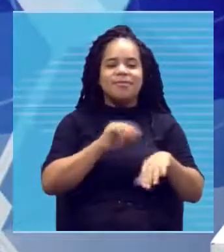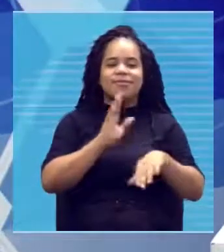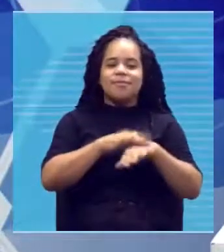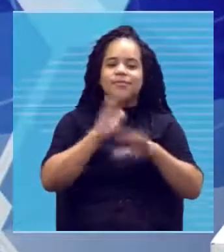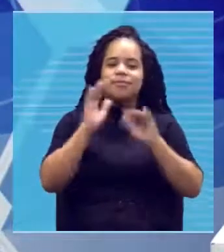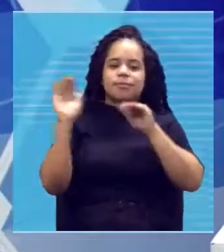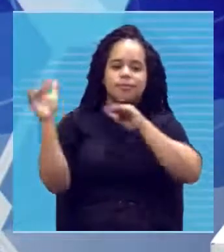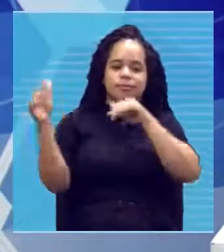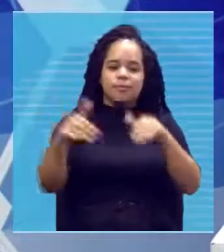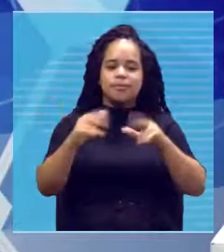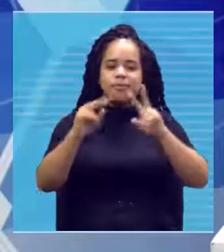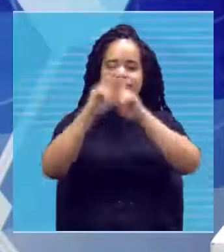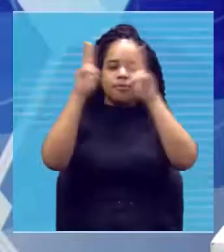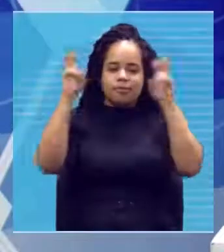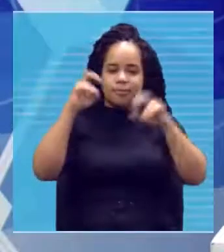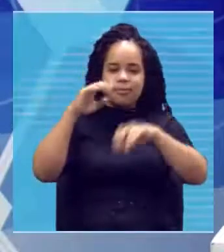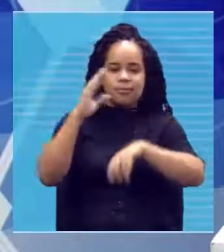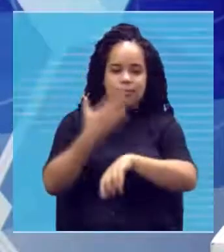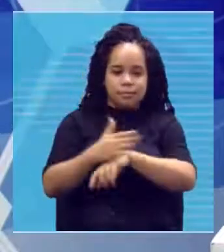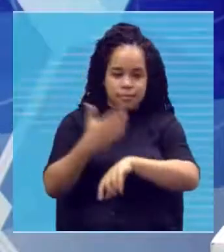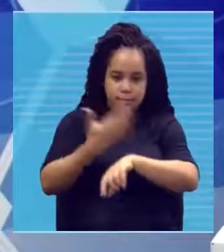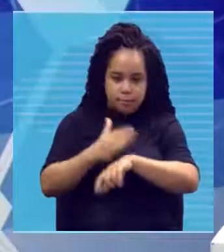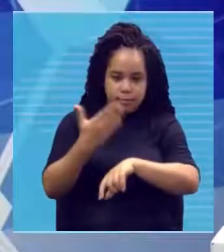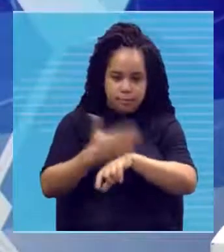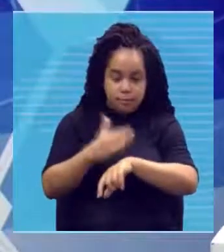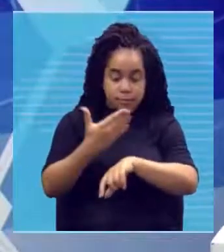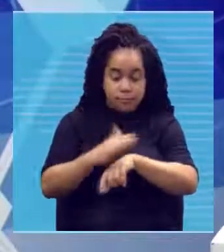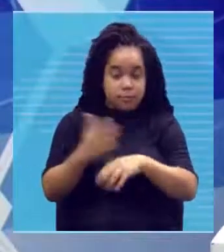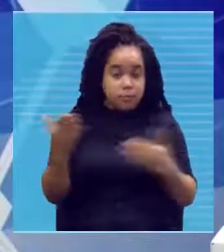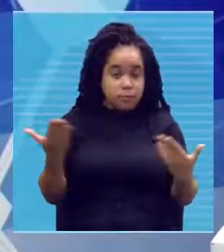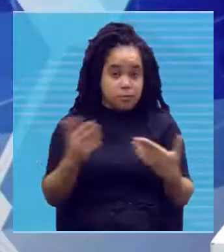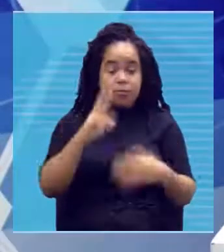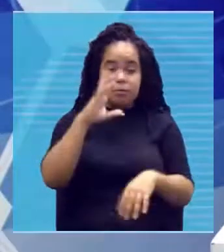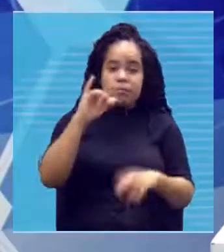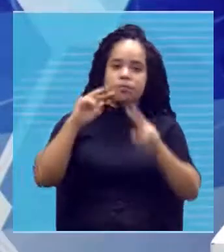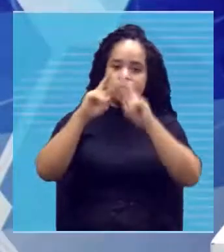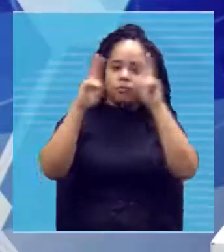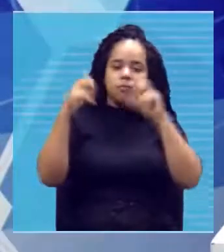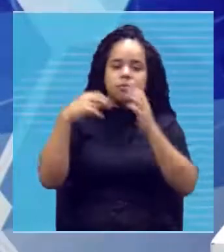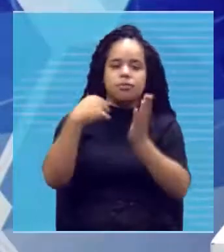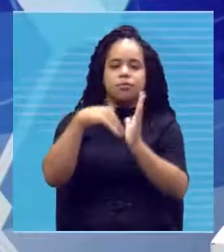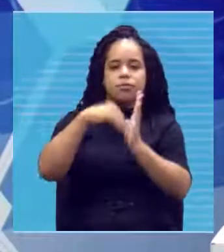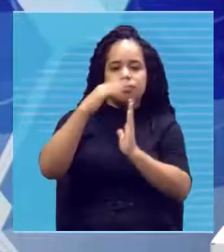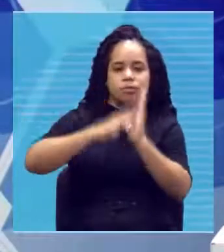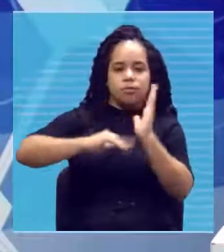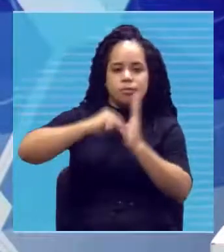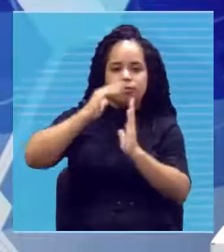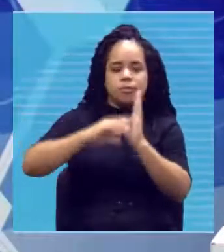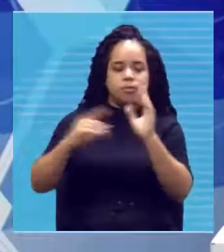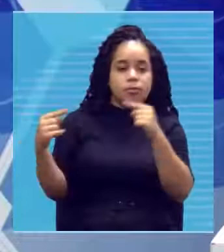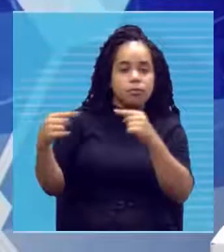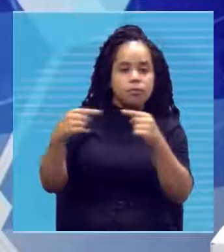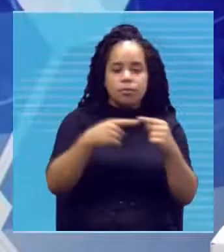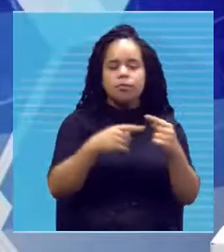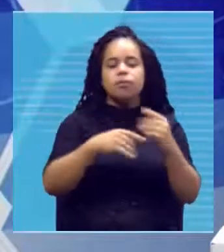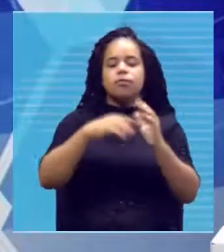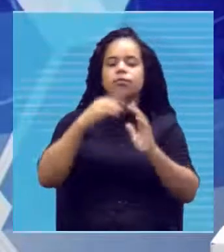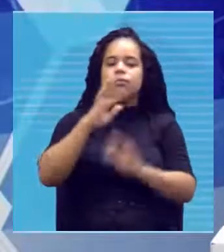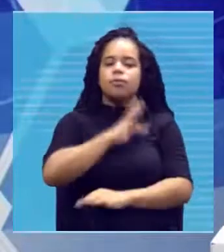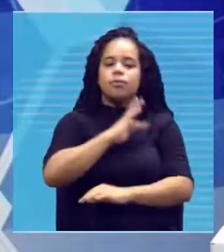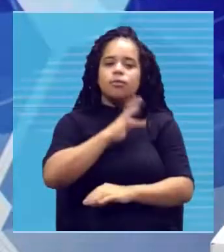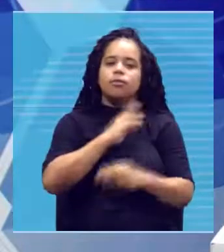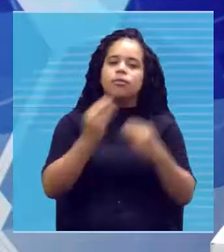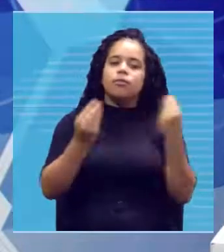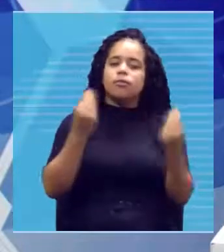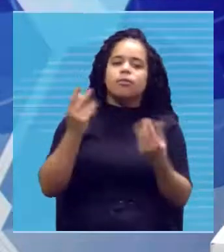nessa questão das técnicas, das práticas e hoje a gente vai ver a pintura enquanto técnica, entender o processo de pintura,